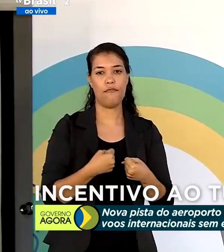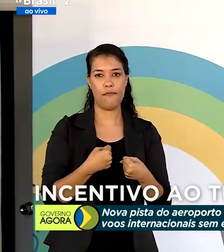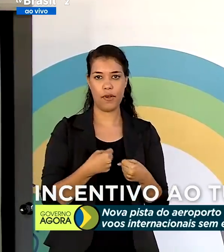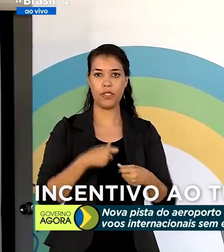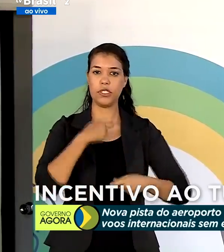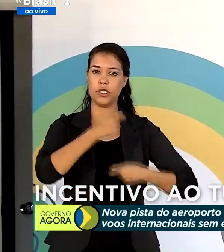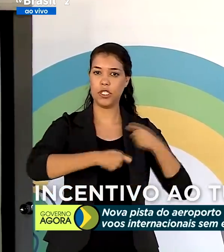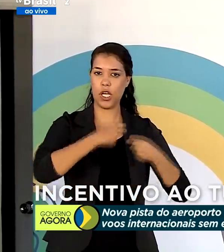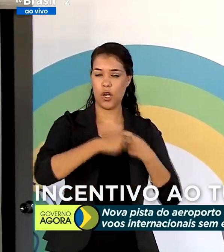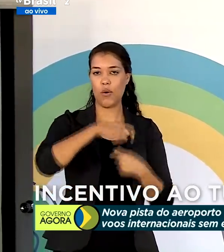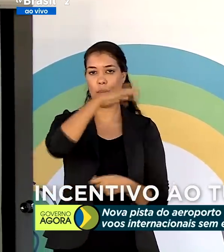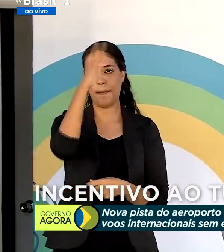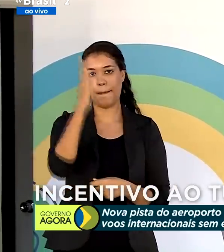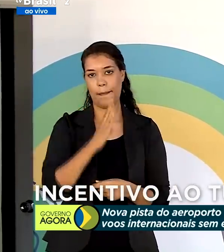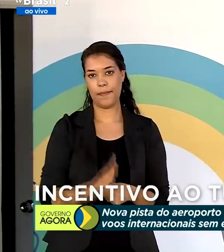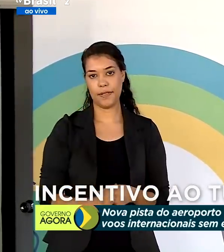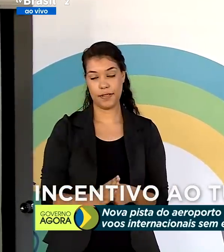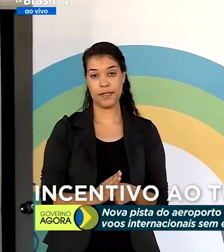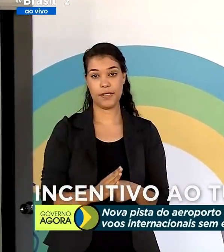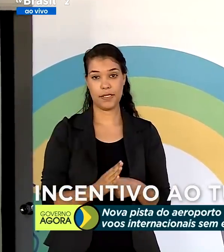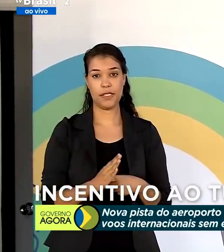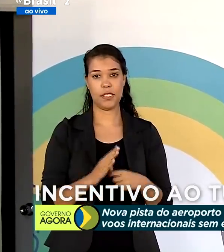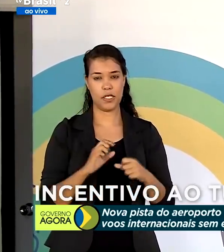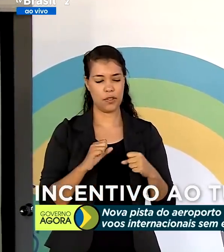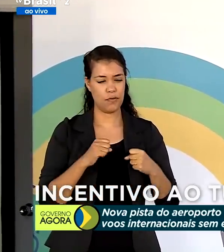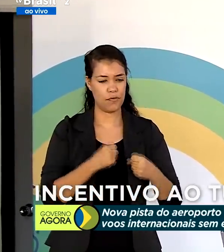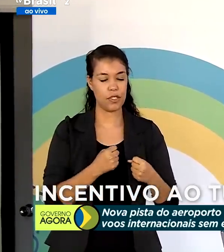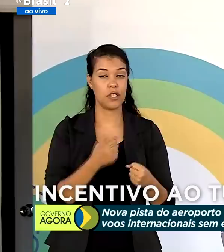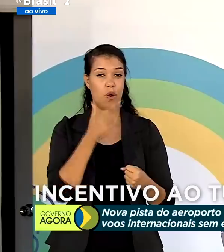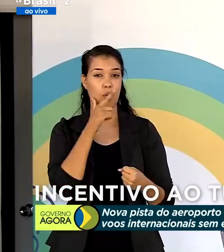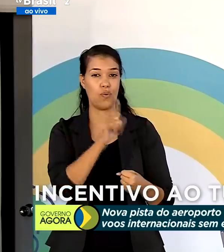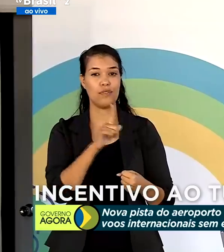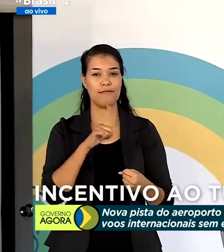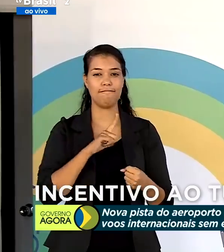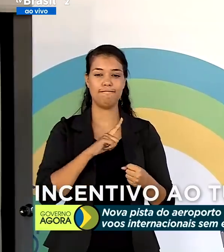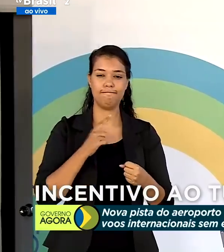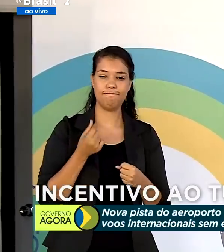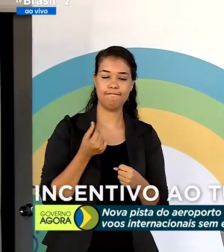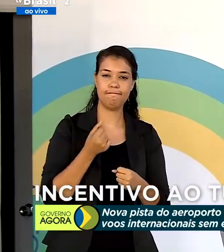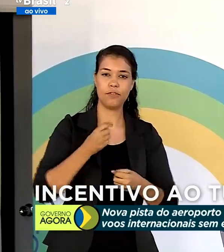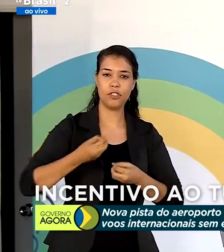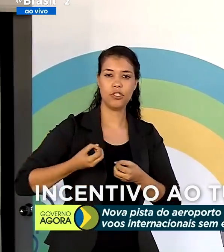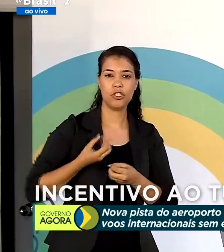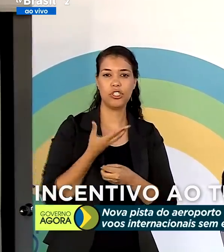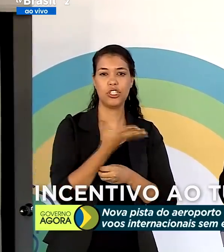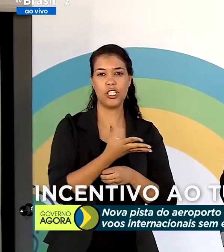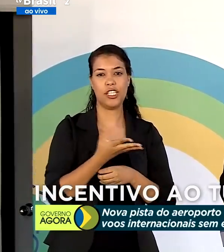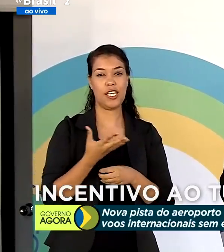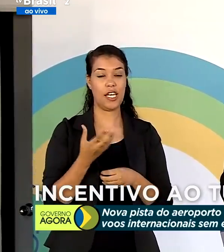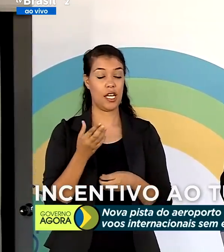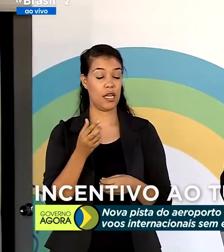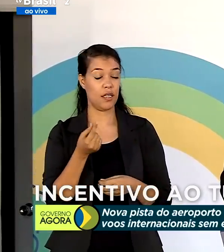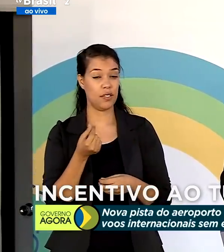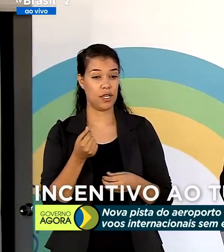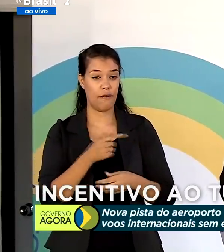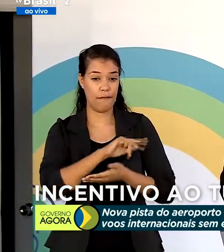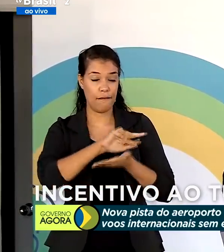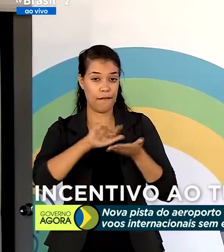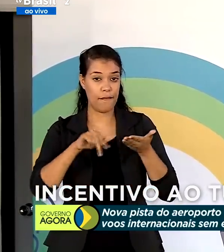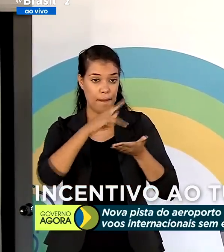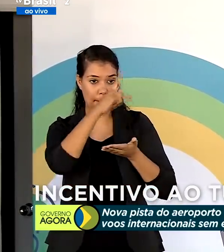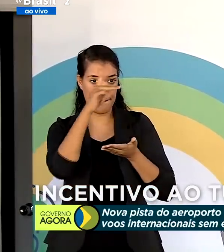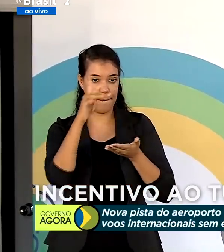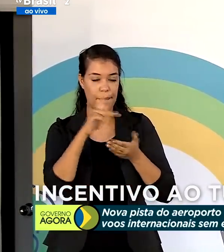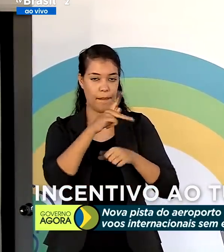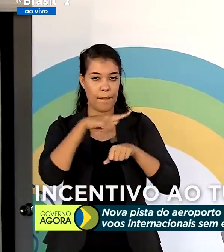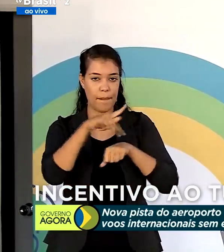capacidade de gerar investimento, de gerar riqueza. O Brasil é um país forte, um país grande, vocacionado